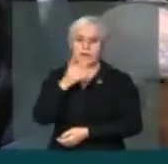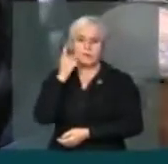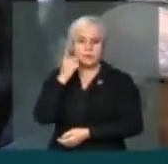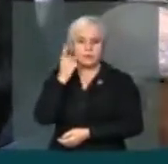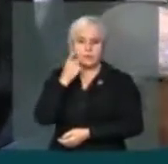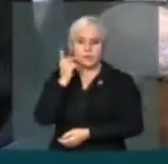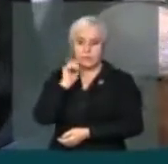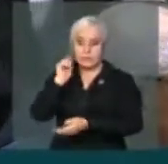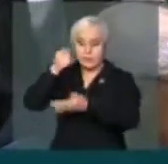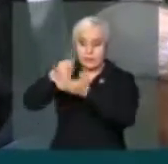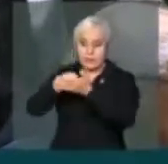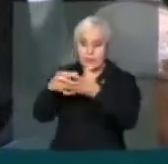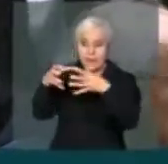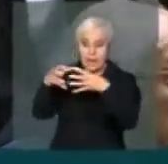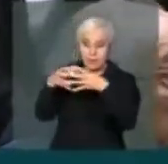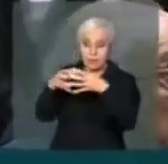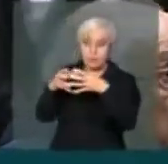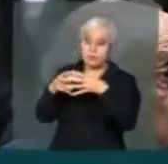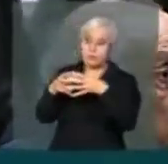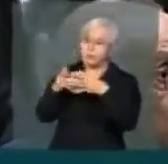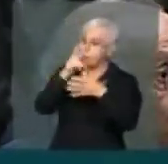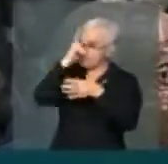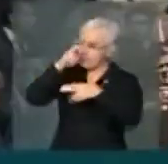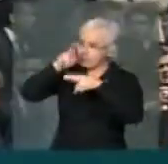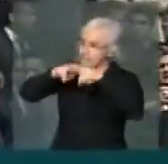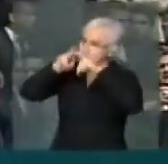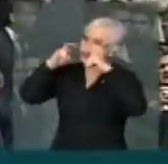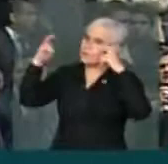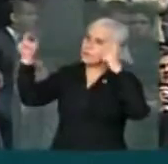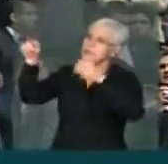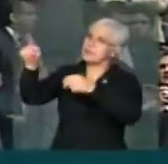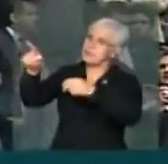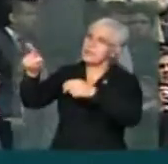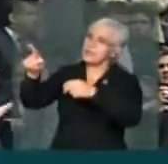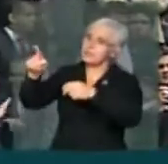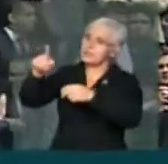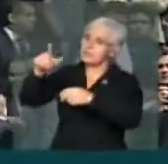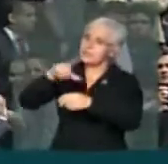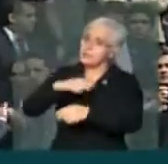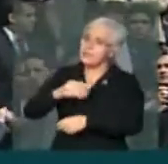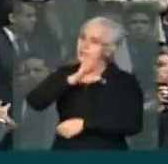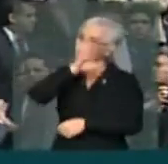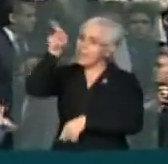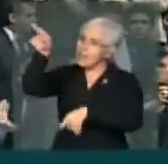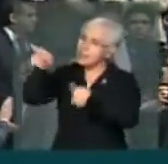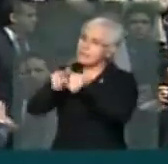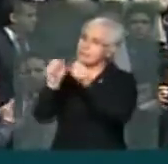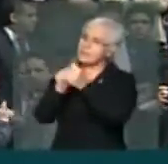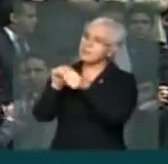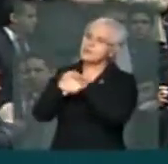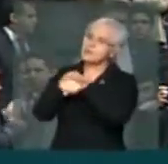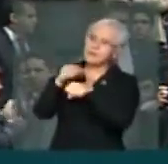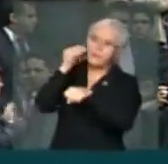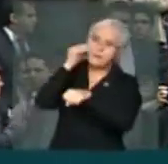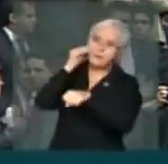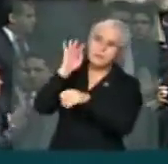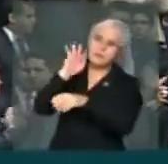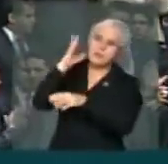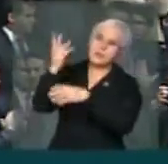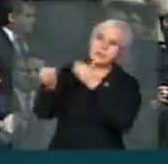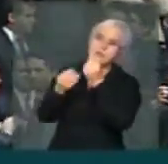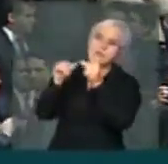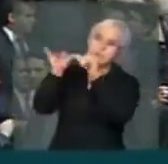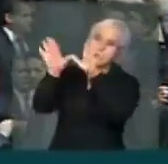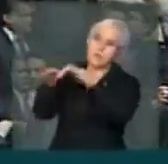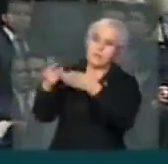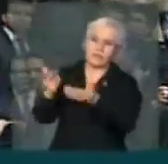da segurança, que queria pacificamente tirar as pessoas para que o respeito se restabelecesse dentro do plenário. É isso que nós estamos aguardando nesse momento. Agora, vai